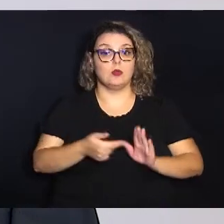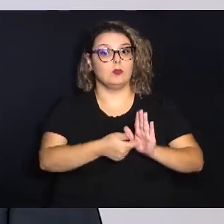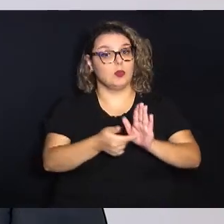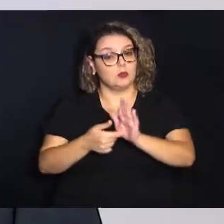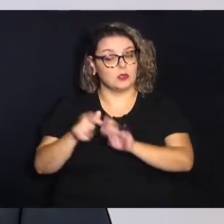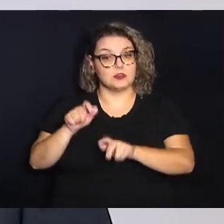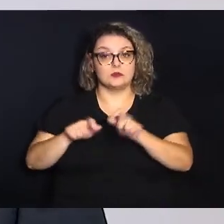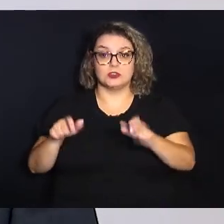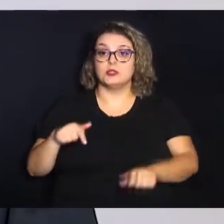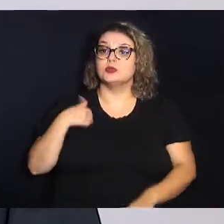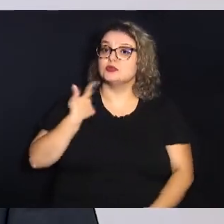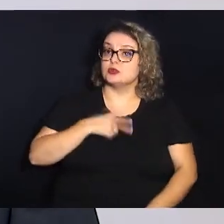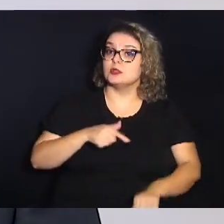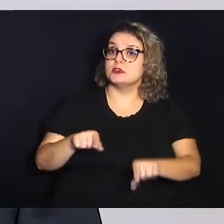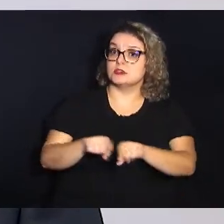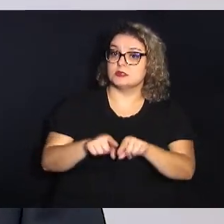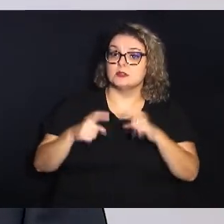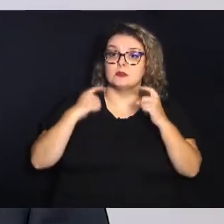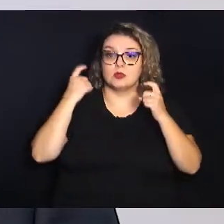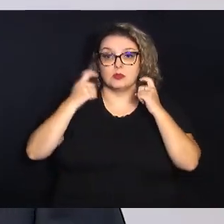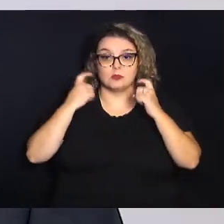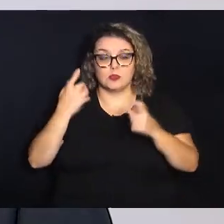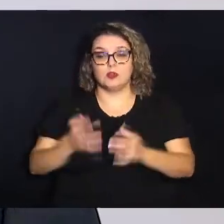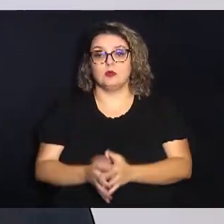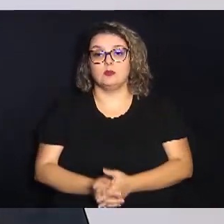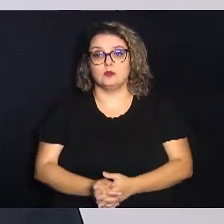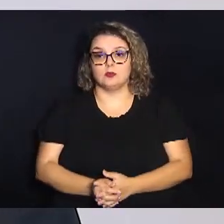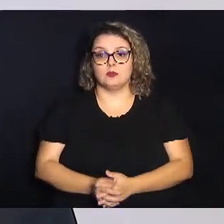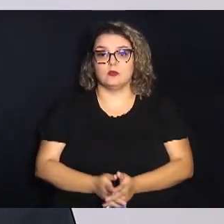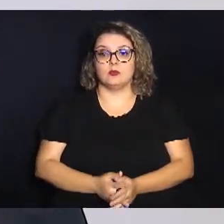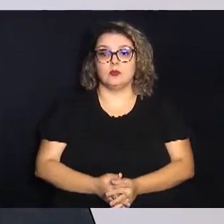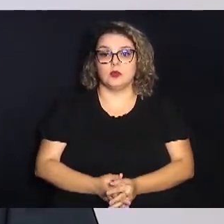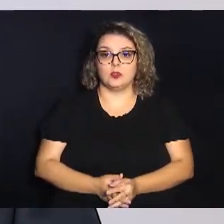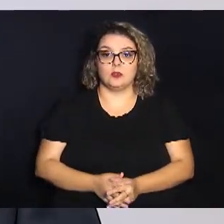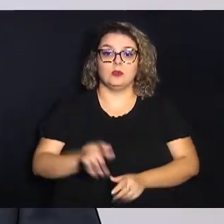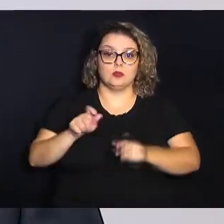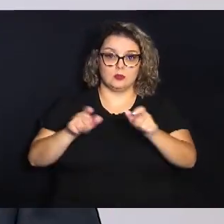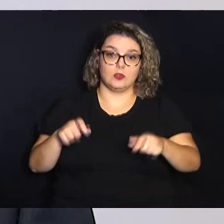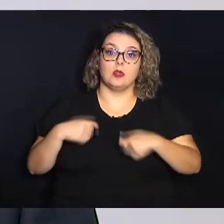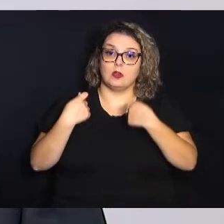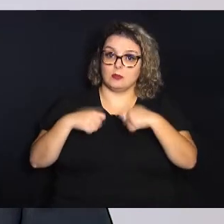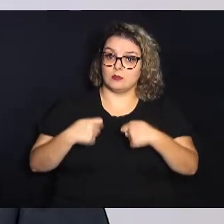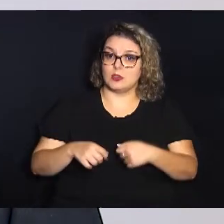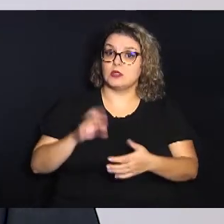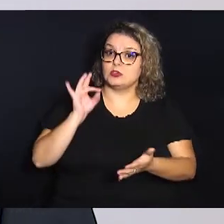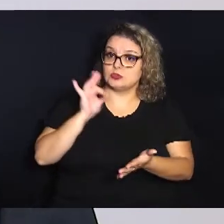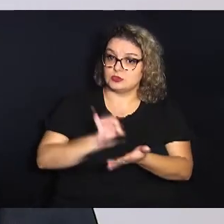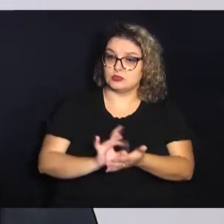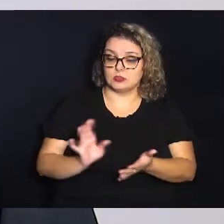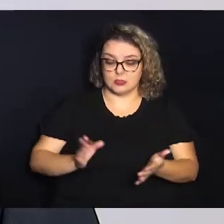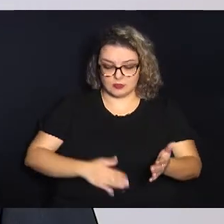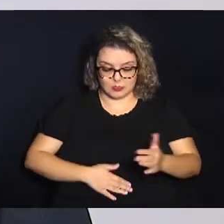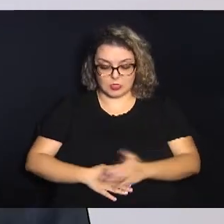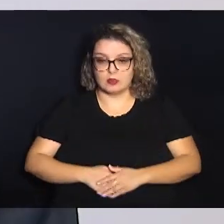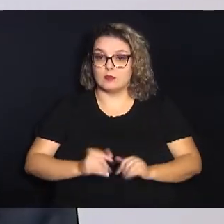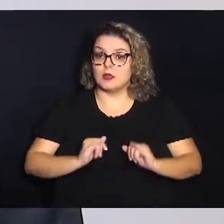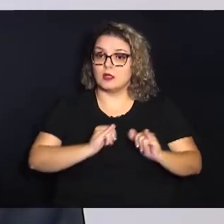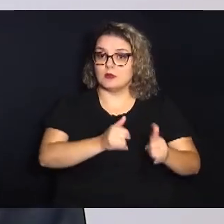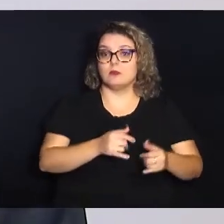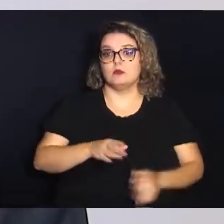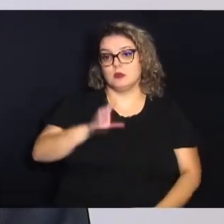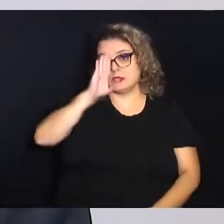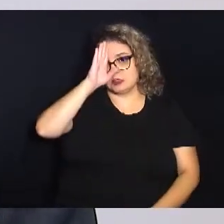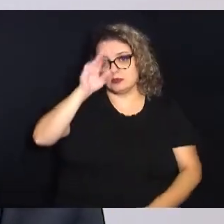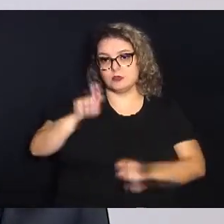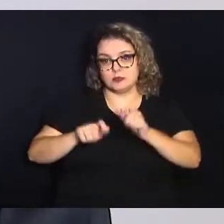onde mostra para as pessoas que nós também estamos preocupados com as pessoas que precisam das fraudas,